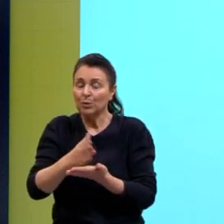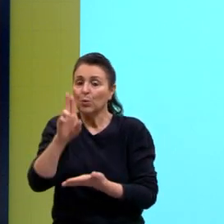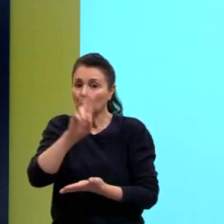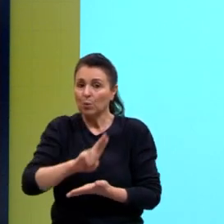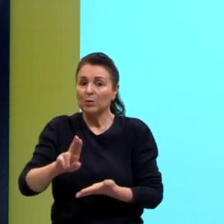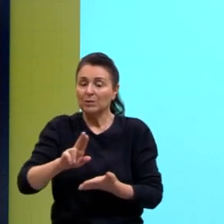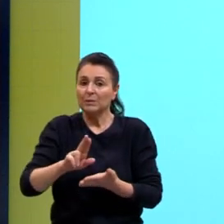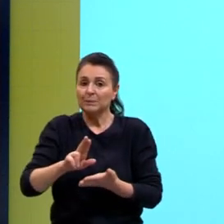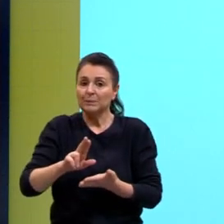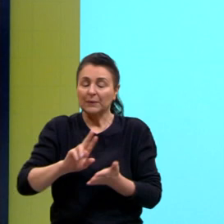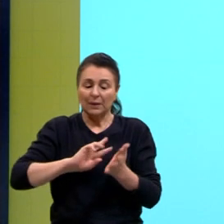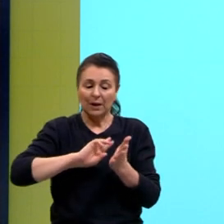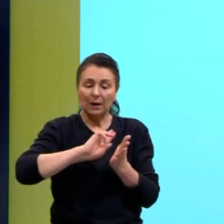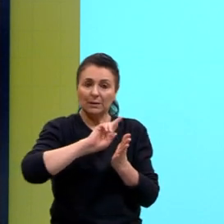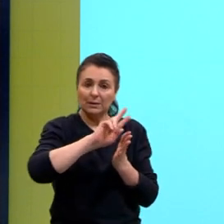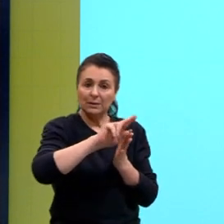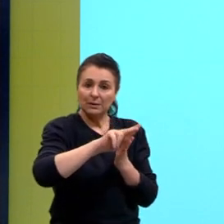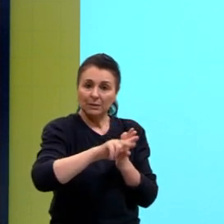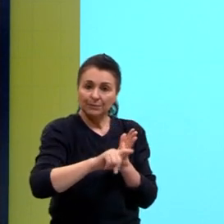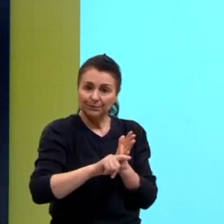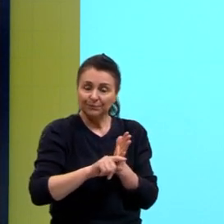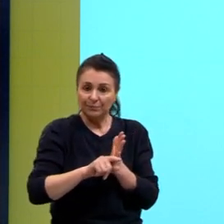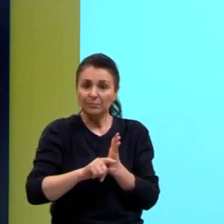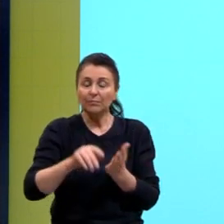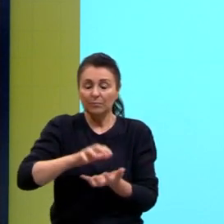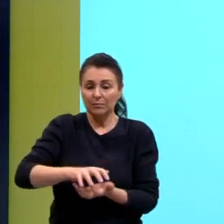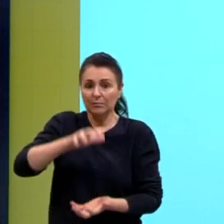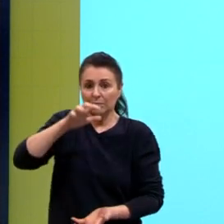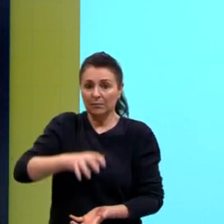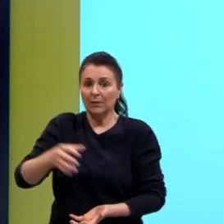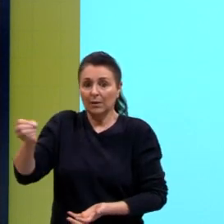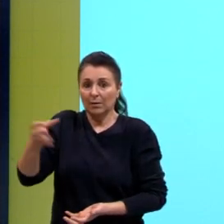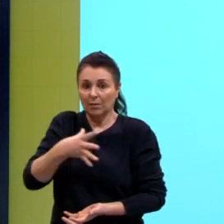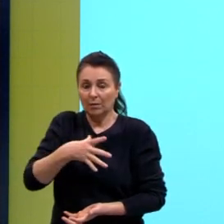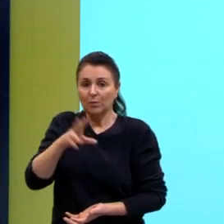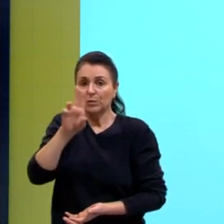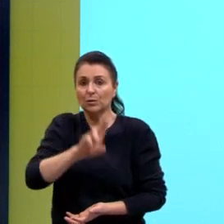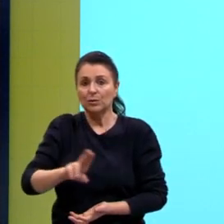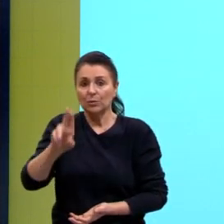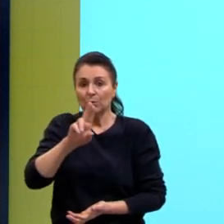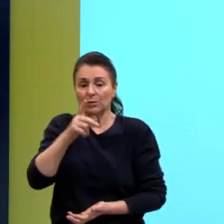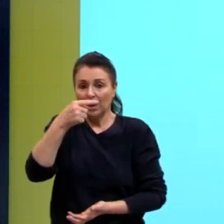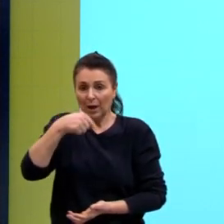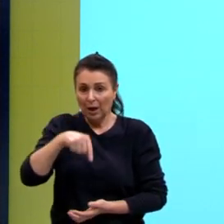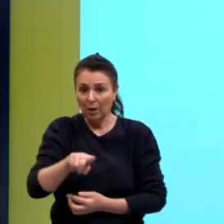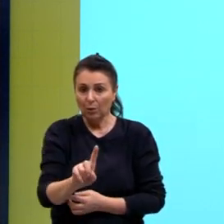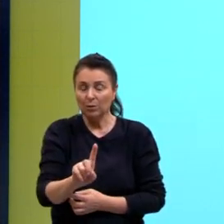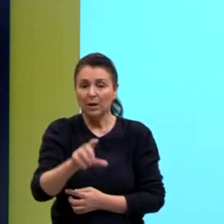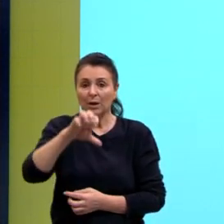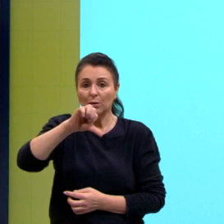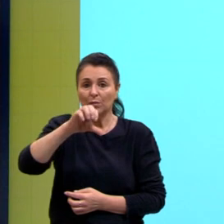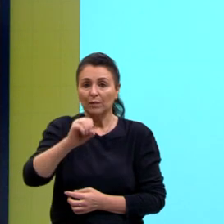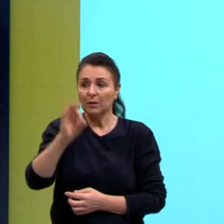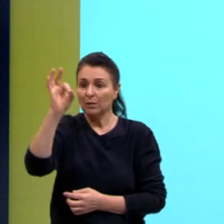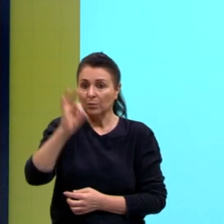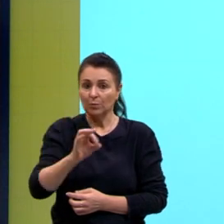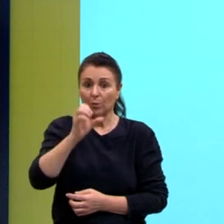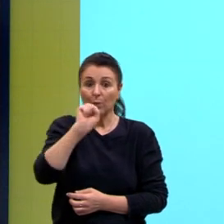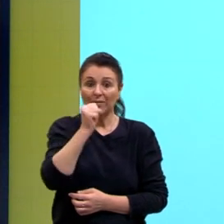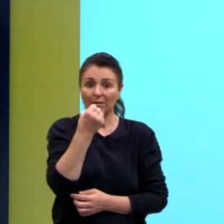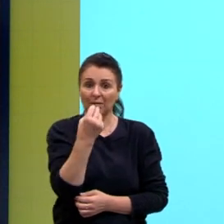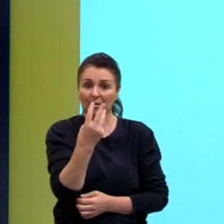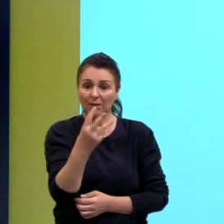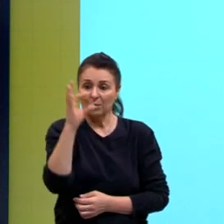país. Quando a gente passa para a matriz elétrica, já sobe mais ainda, ó. Quase 90%, 83%